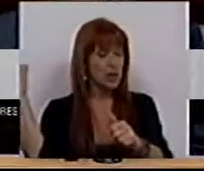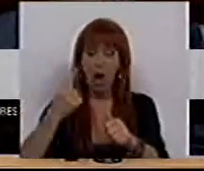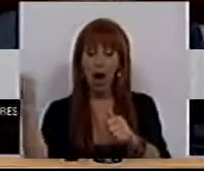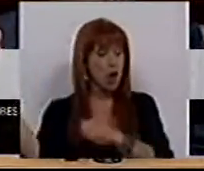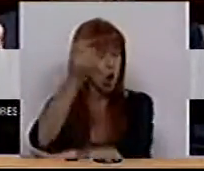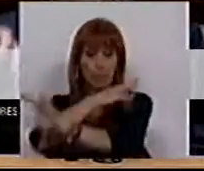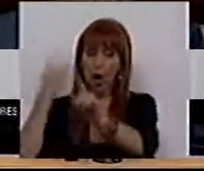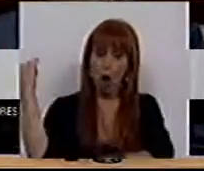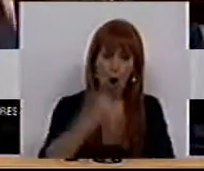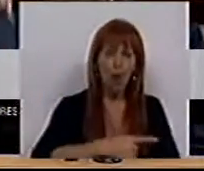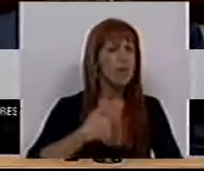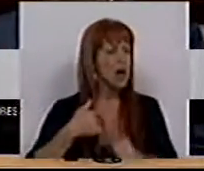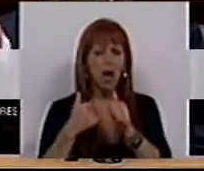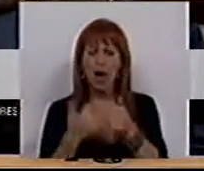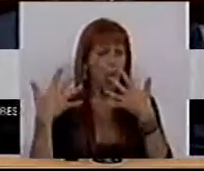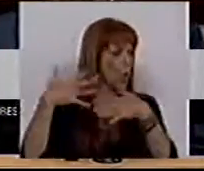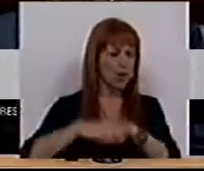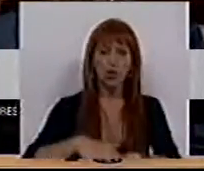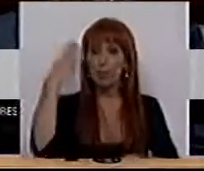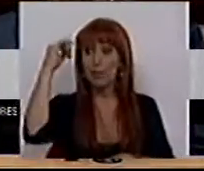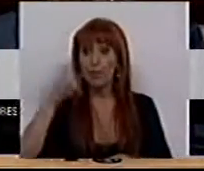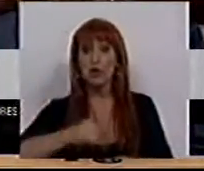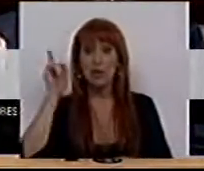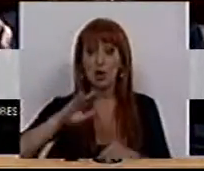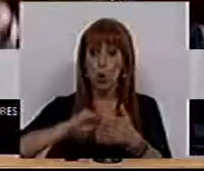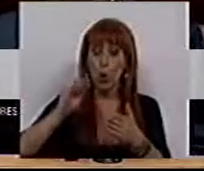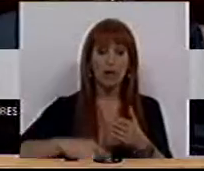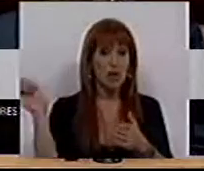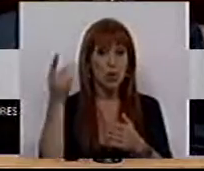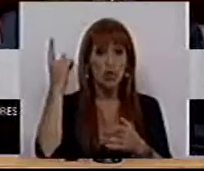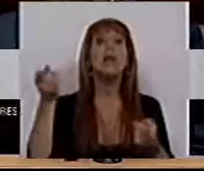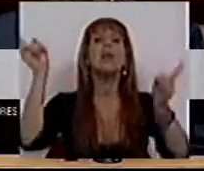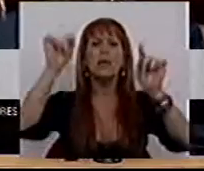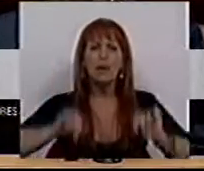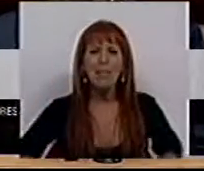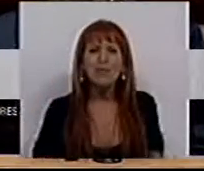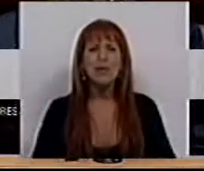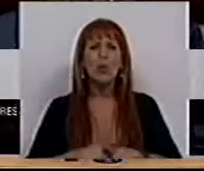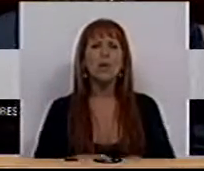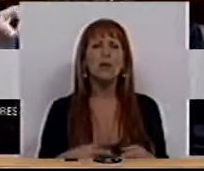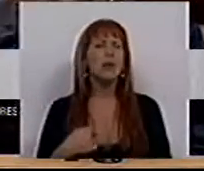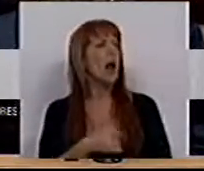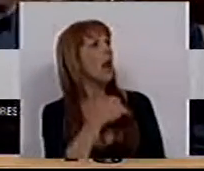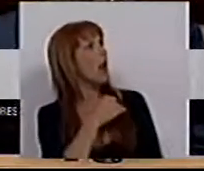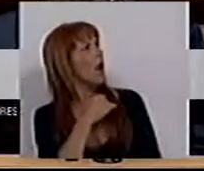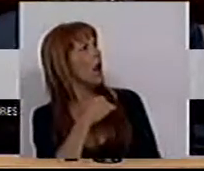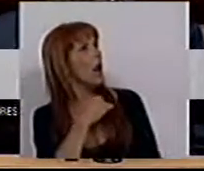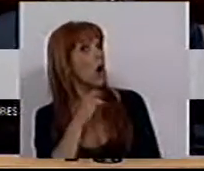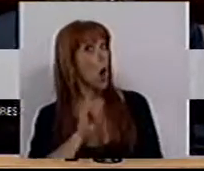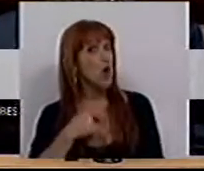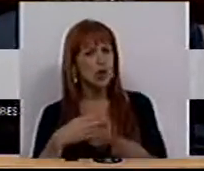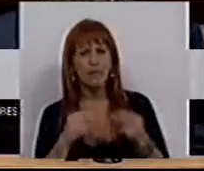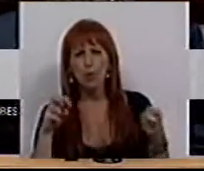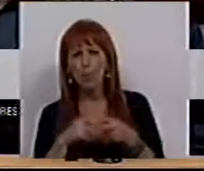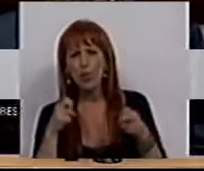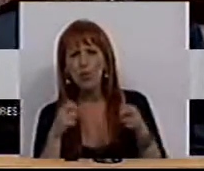diretiva europeia. Não estão a integrar os professores contratados. Além do mais, estão a assobiar para o lado, quando se trata de